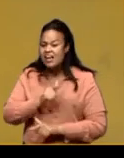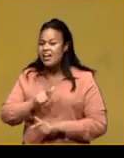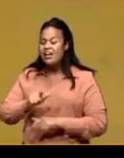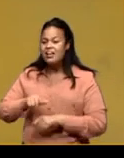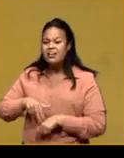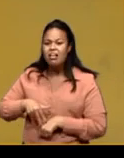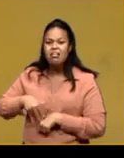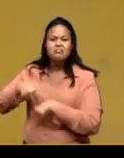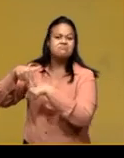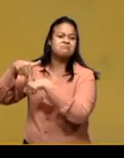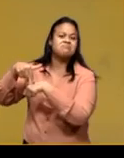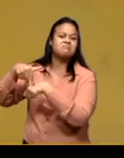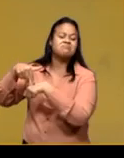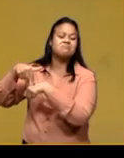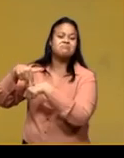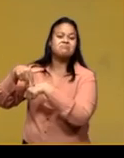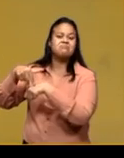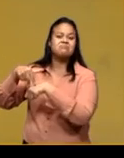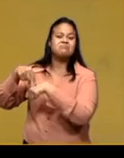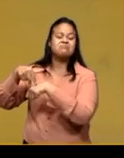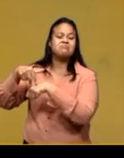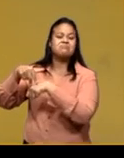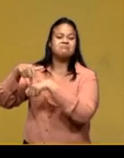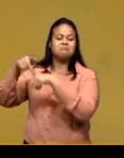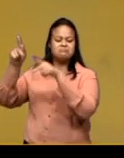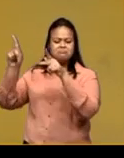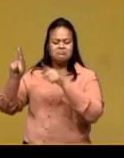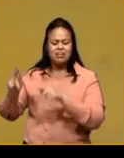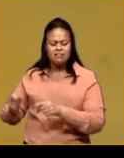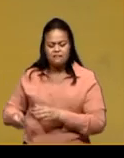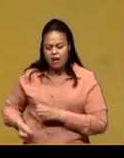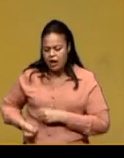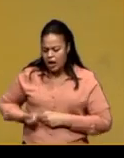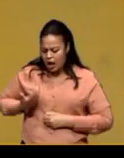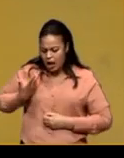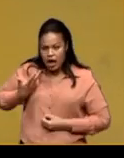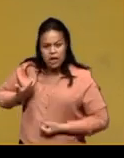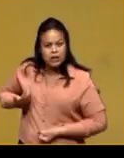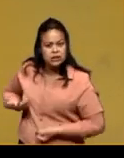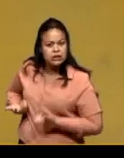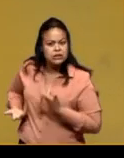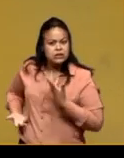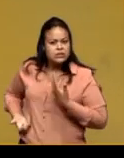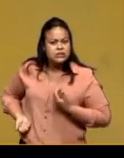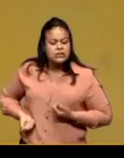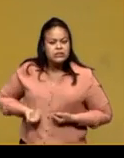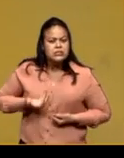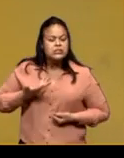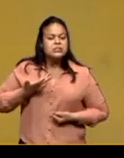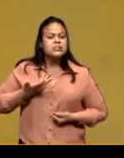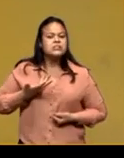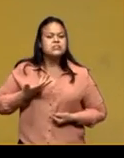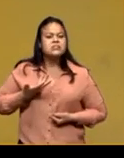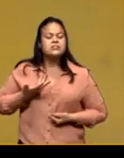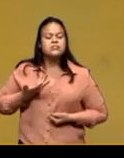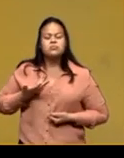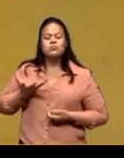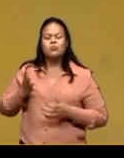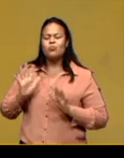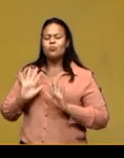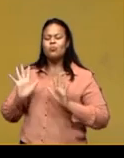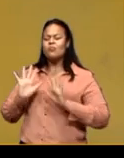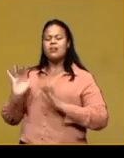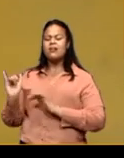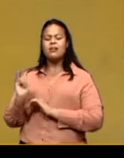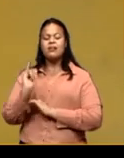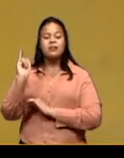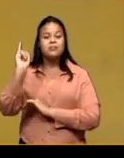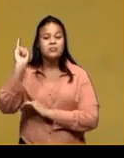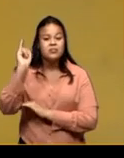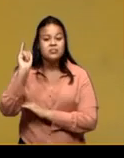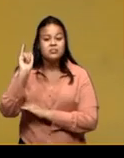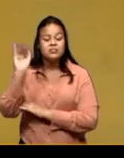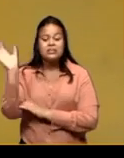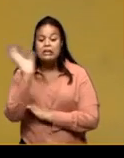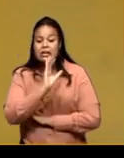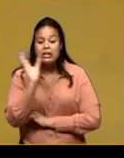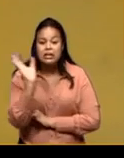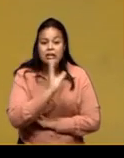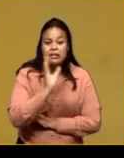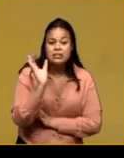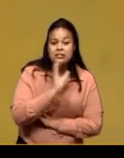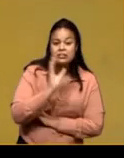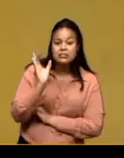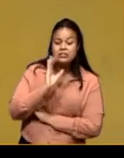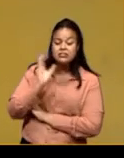A esperança vai nascer disso, sacou? Não é nem a importância. É essa urgência